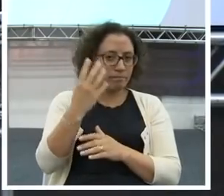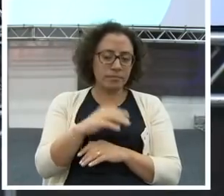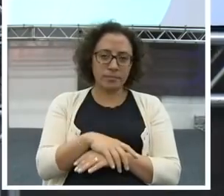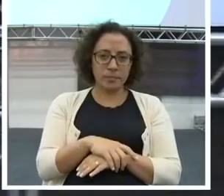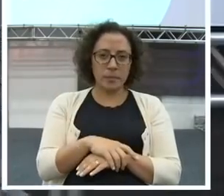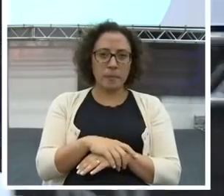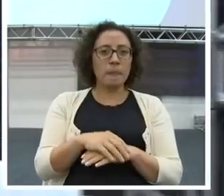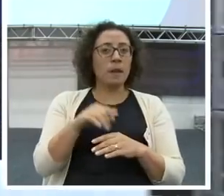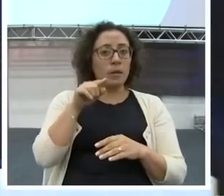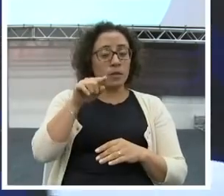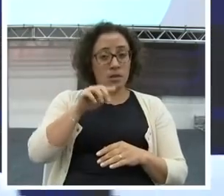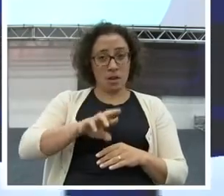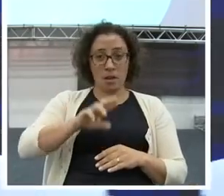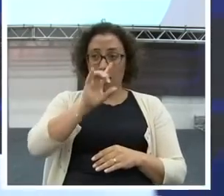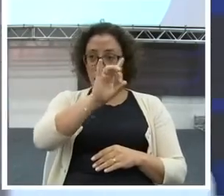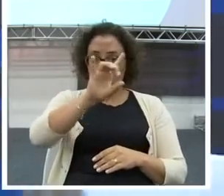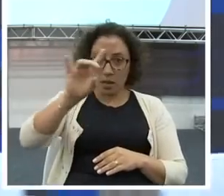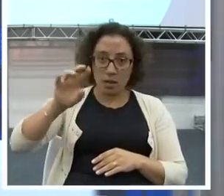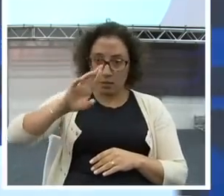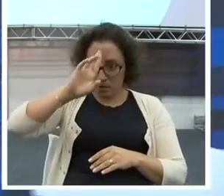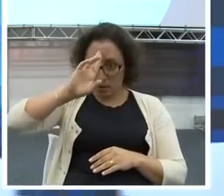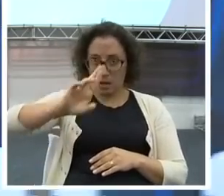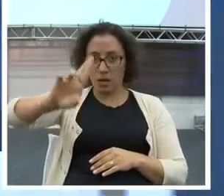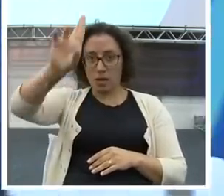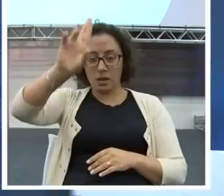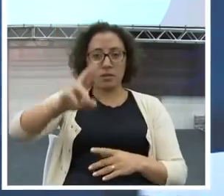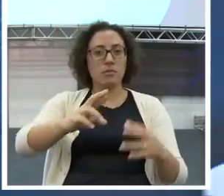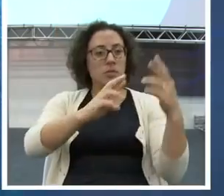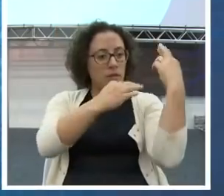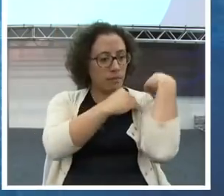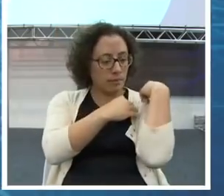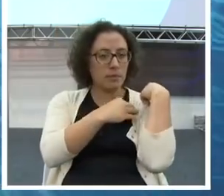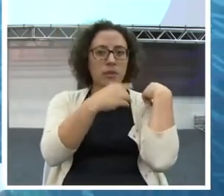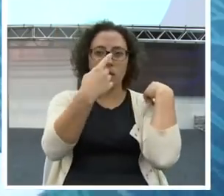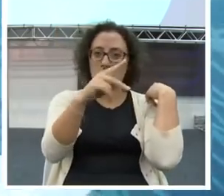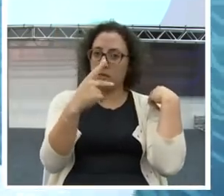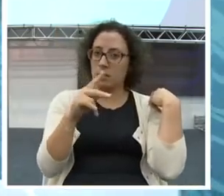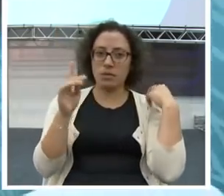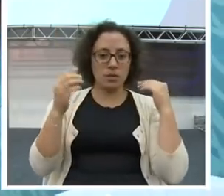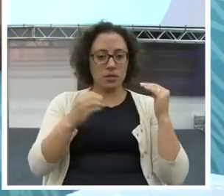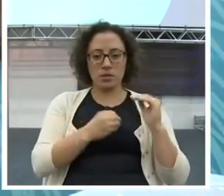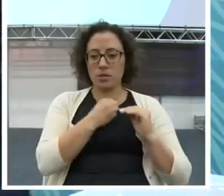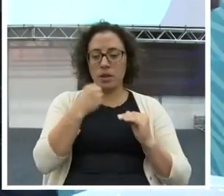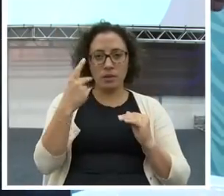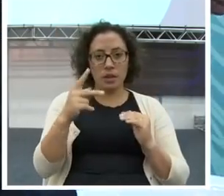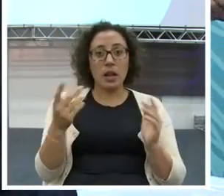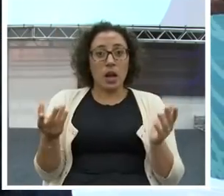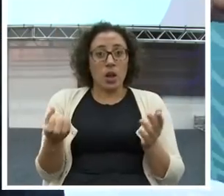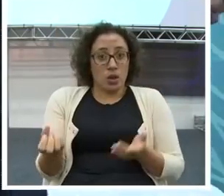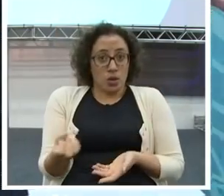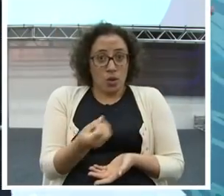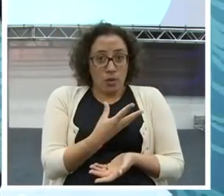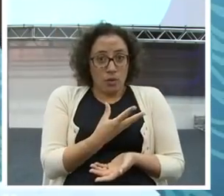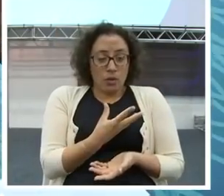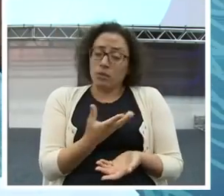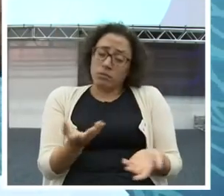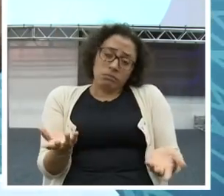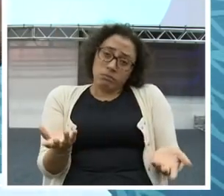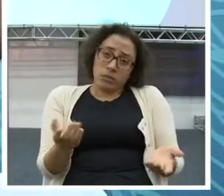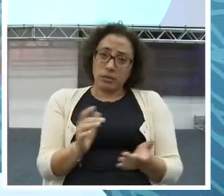Você é responsável pelos seus resultados. Então se prepare. Agora, é novidade? Não.